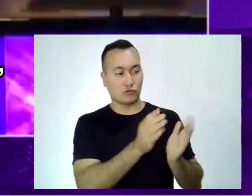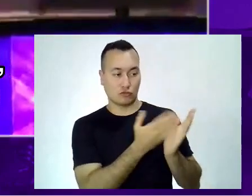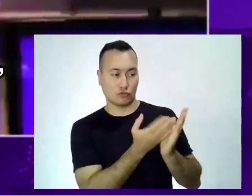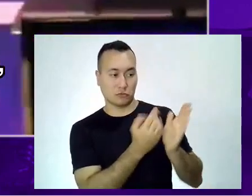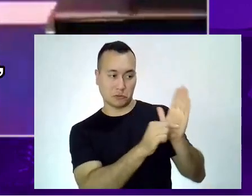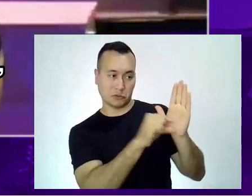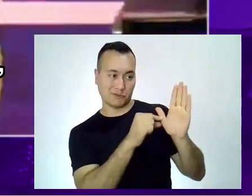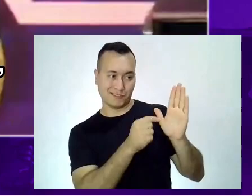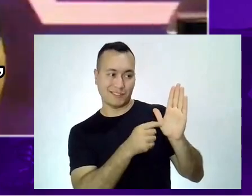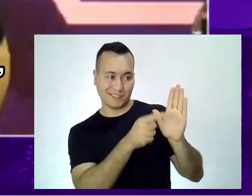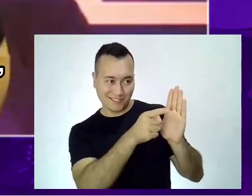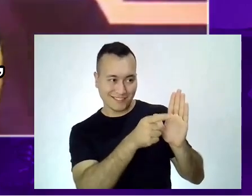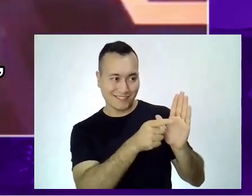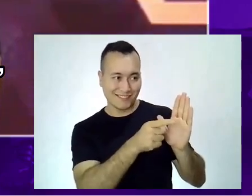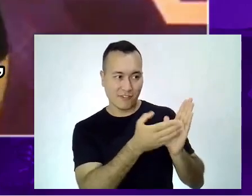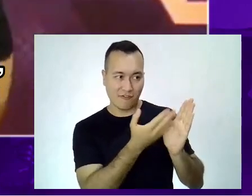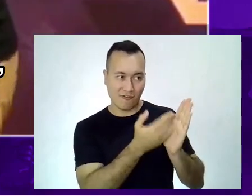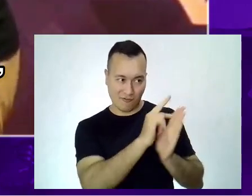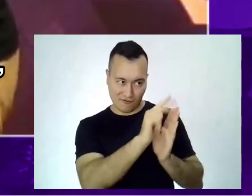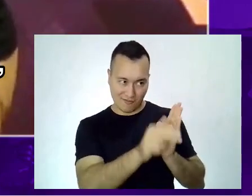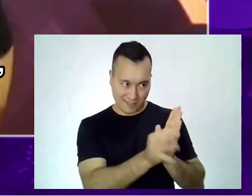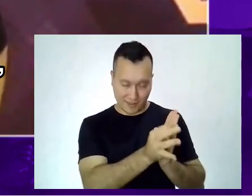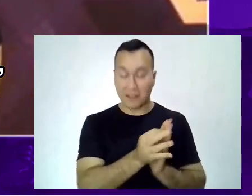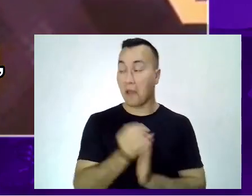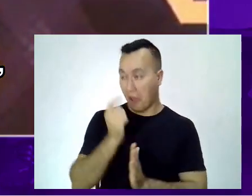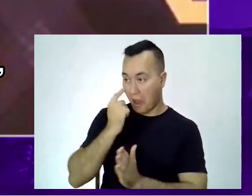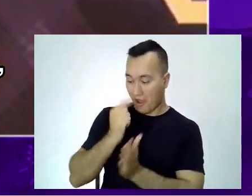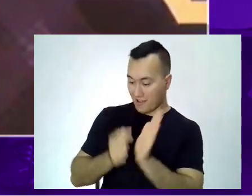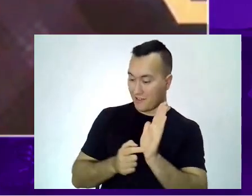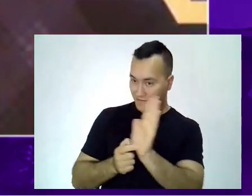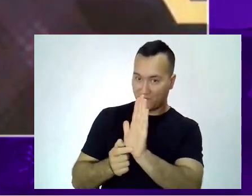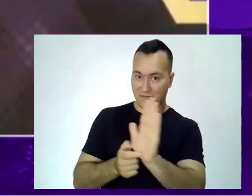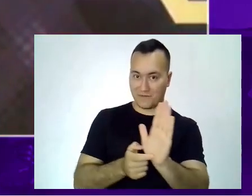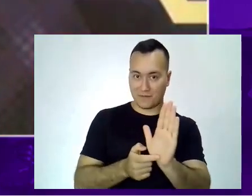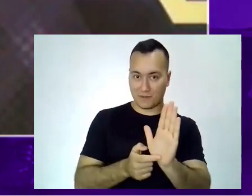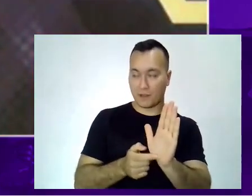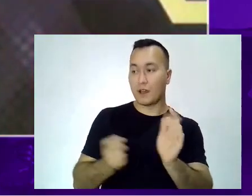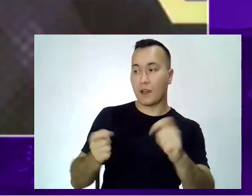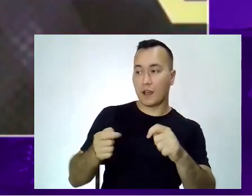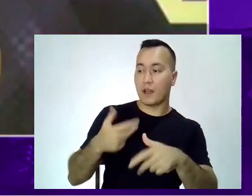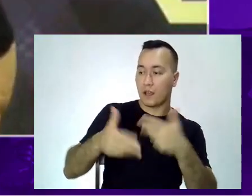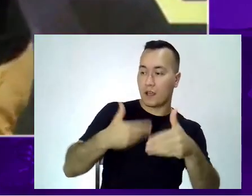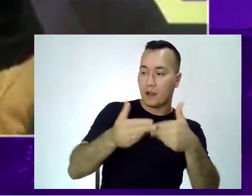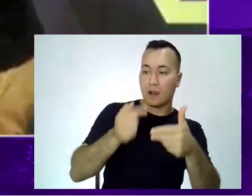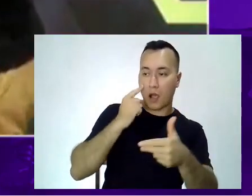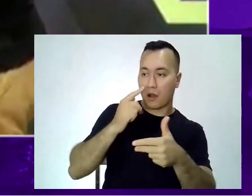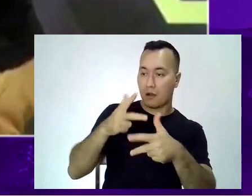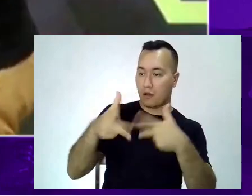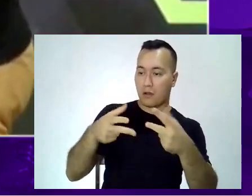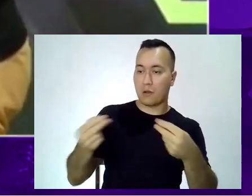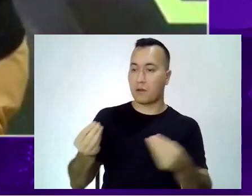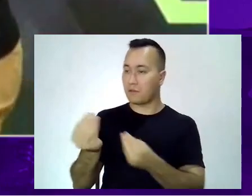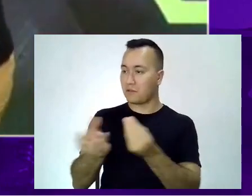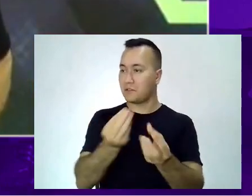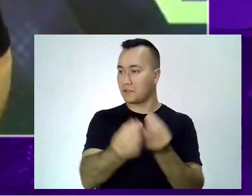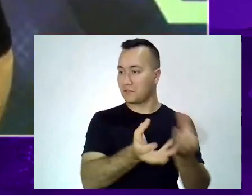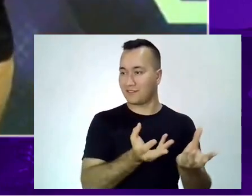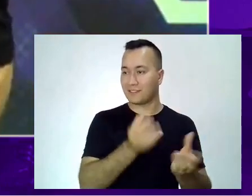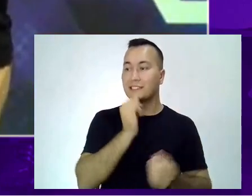você aqui com esse livro, As Chaves para Destravar a Sua Carreira aos 30 Anos. Puxa, agora já ficou minha cara.